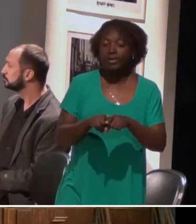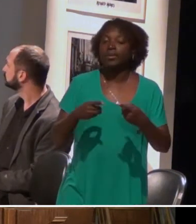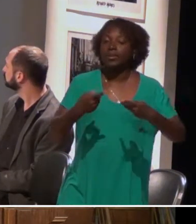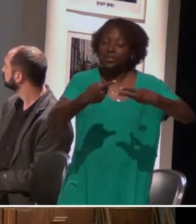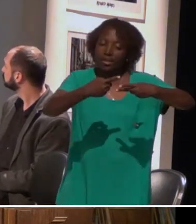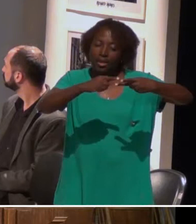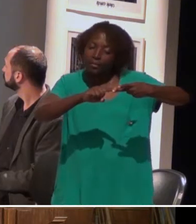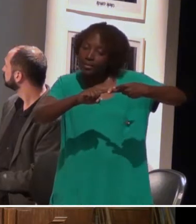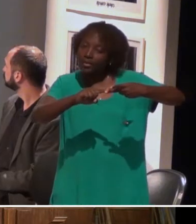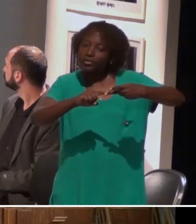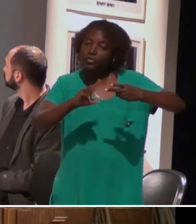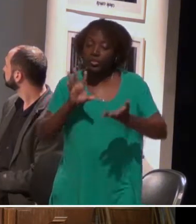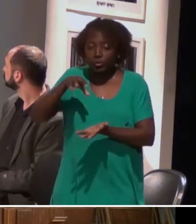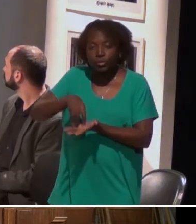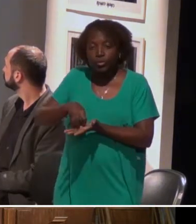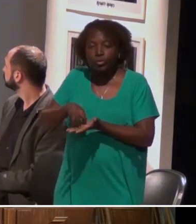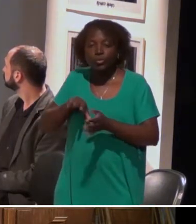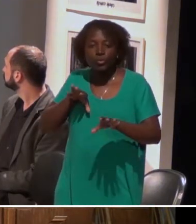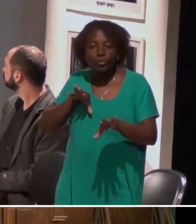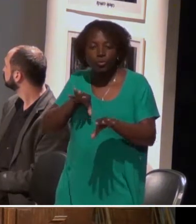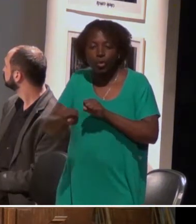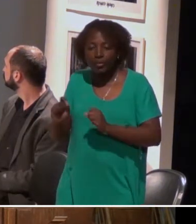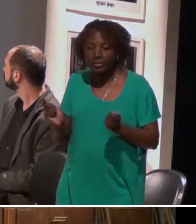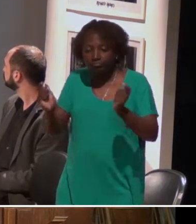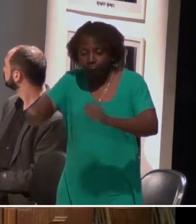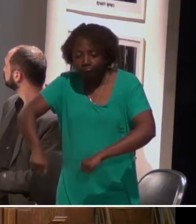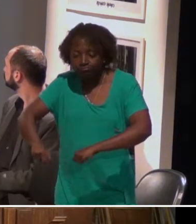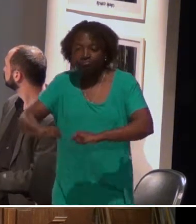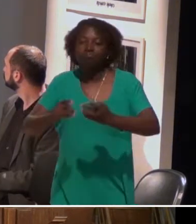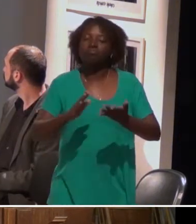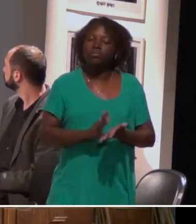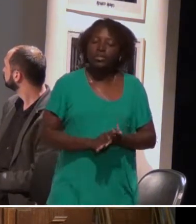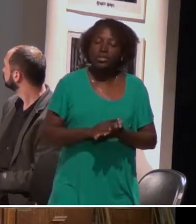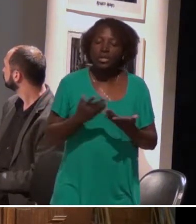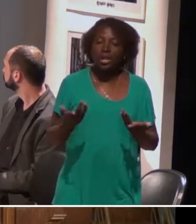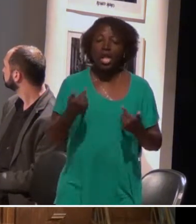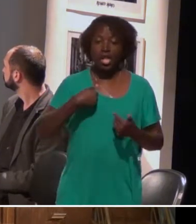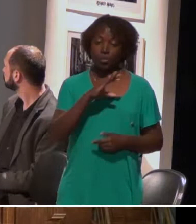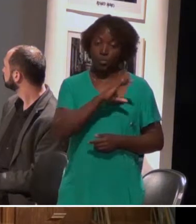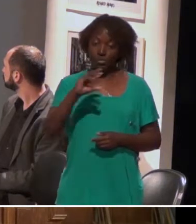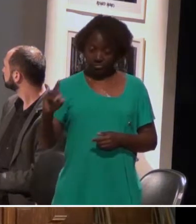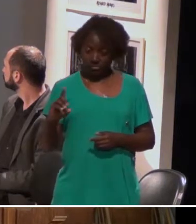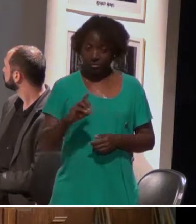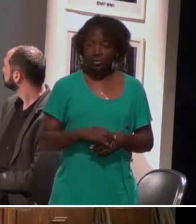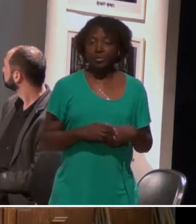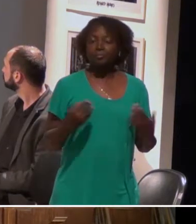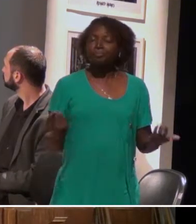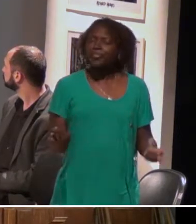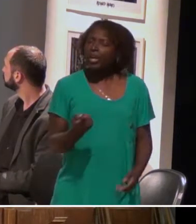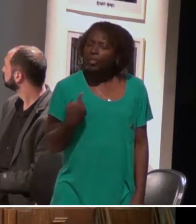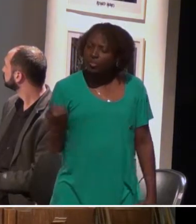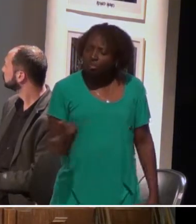Abaixo, nós temos o núcleo de capacitação dos profissionais da educação e comunidade, que, no momento, eu estou coordenando. A gente,